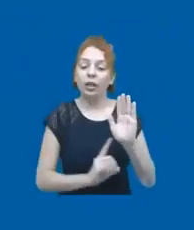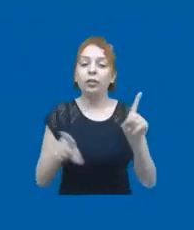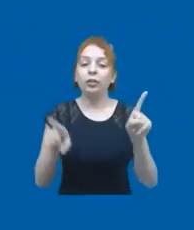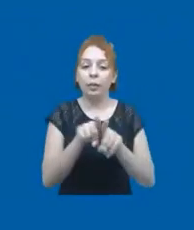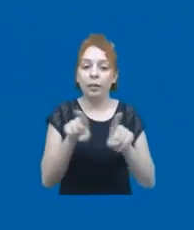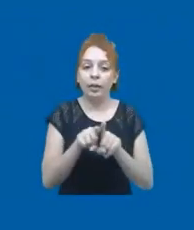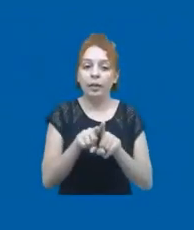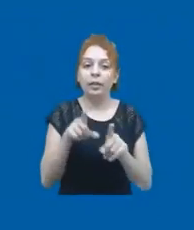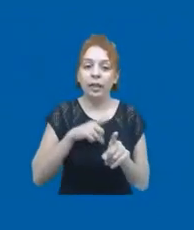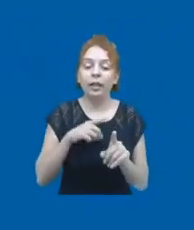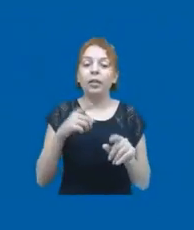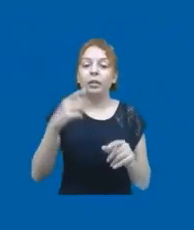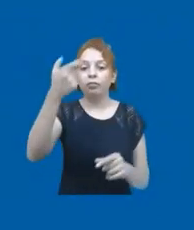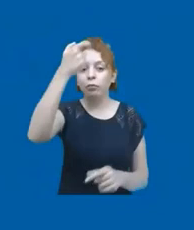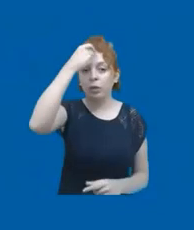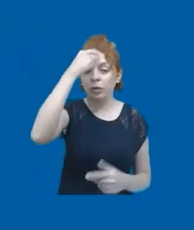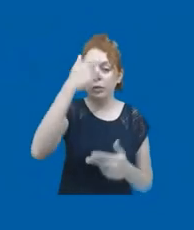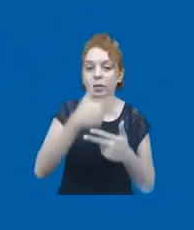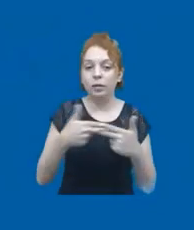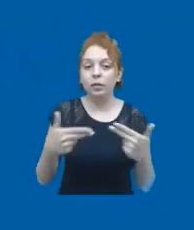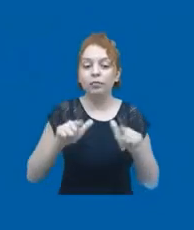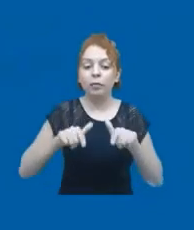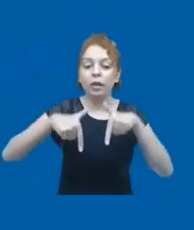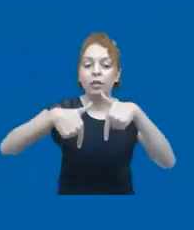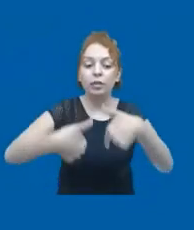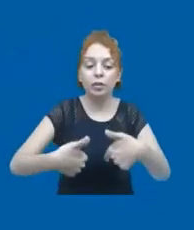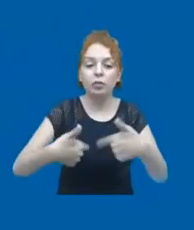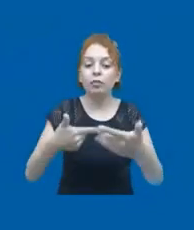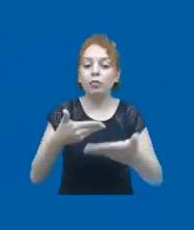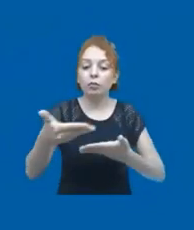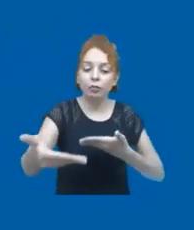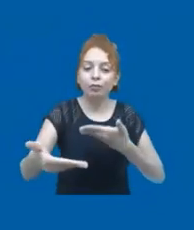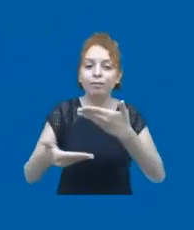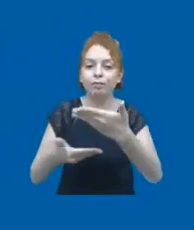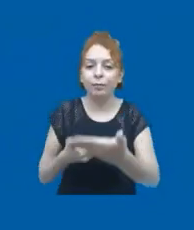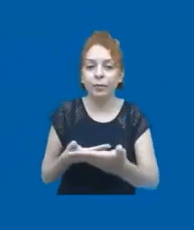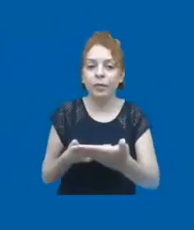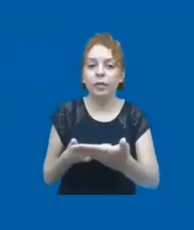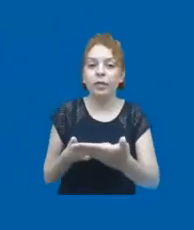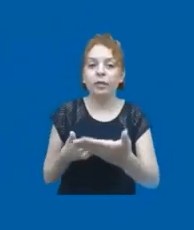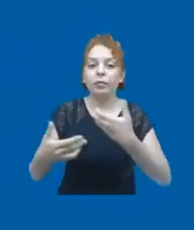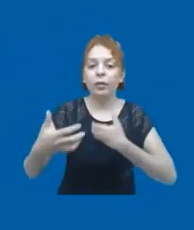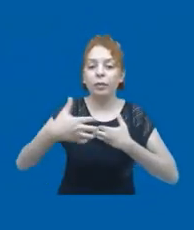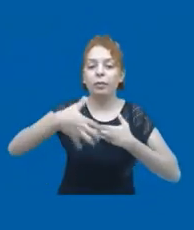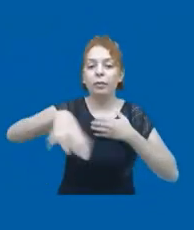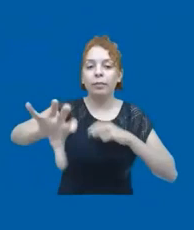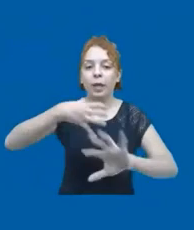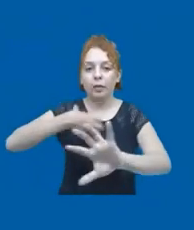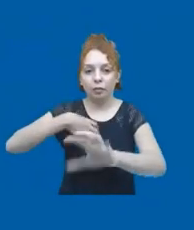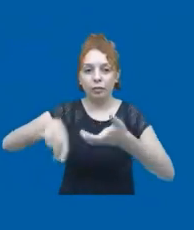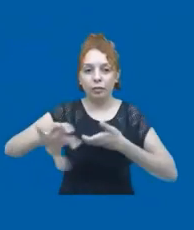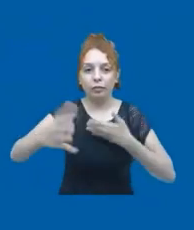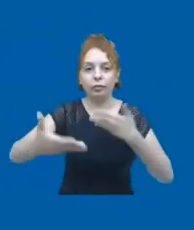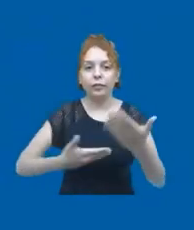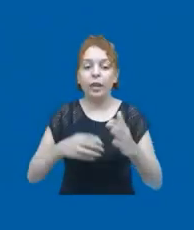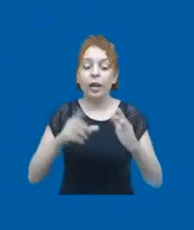Dotados de razão e de consciência, devem agir uns para com os outros em espírito de fraternidade. Esse é o